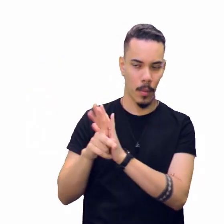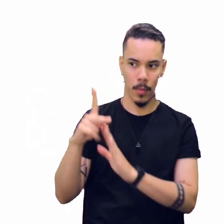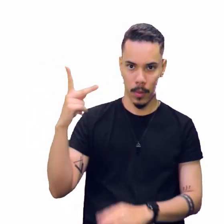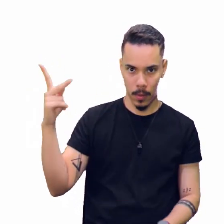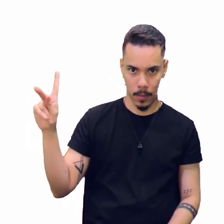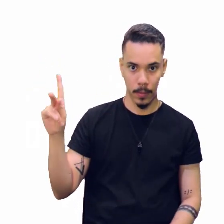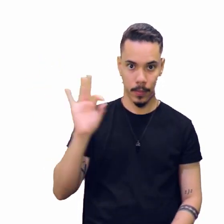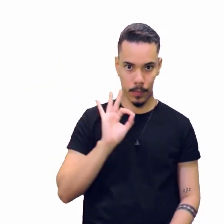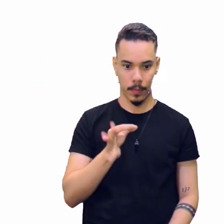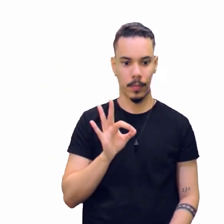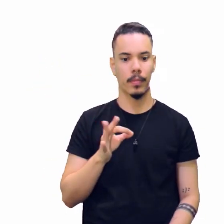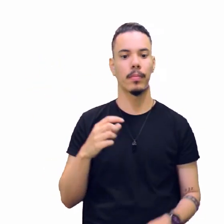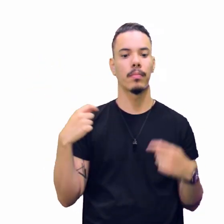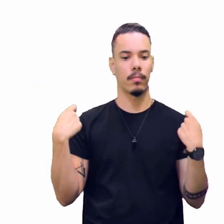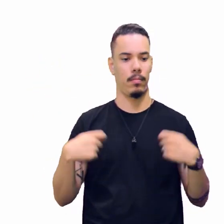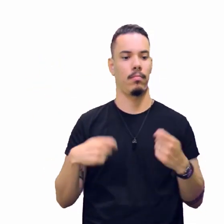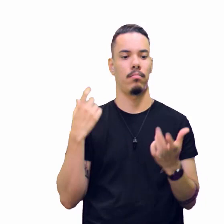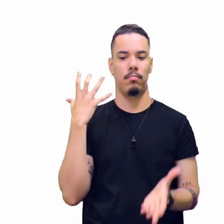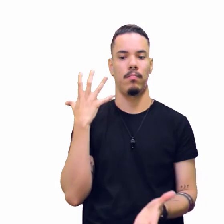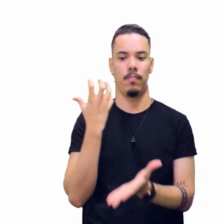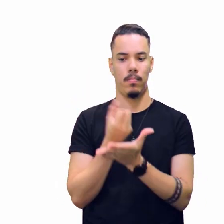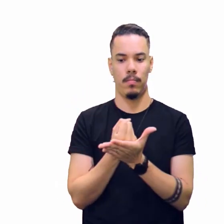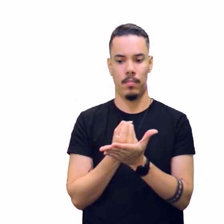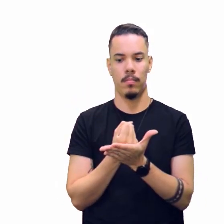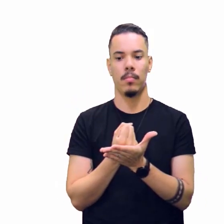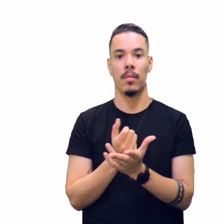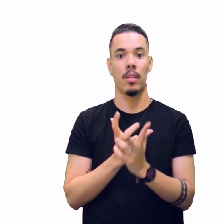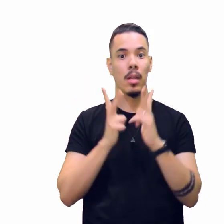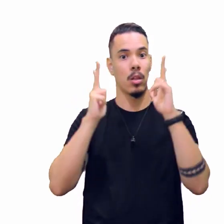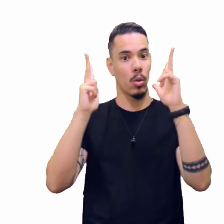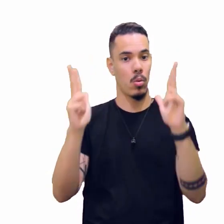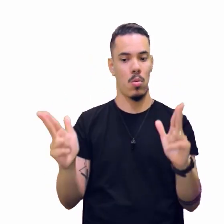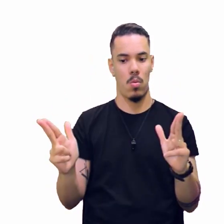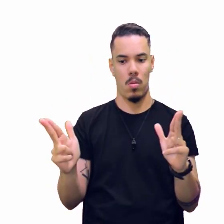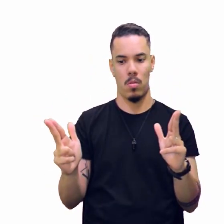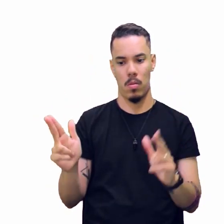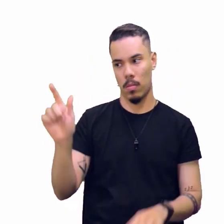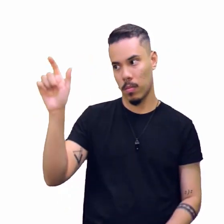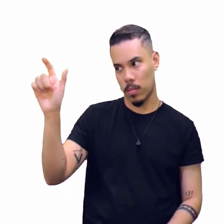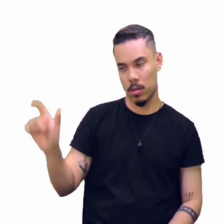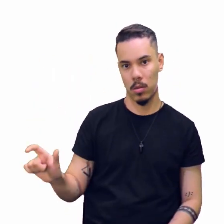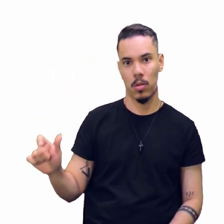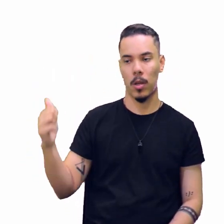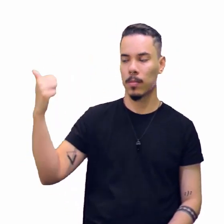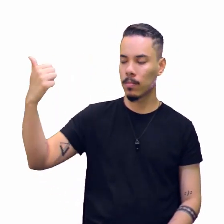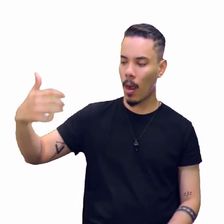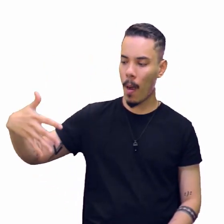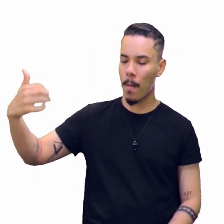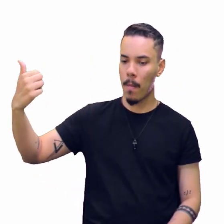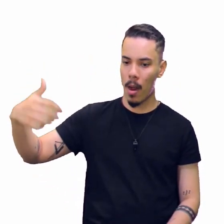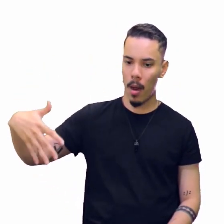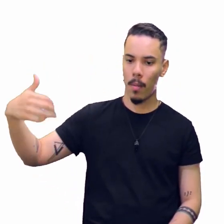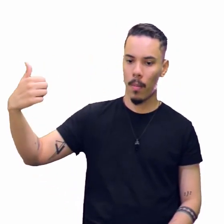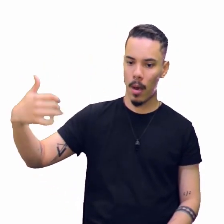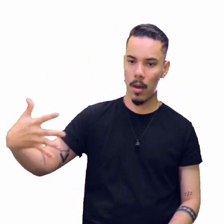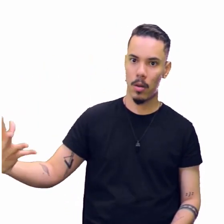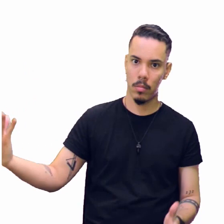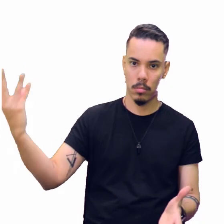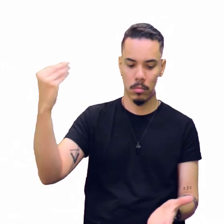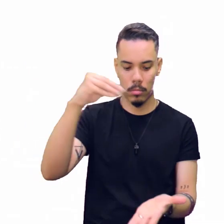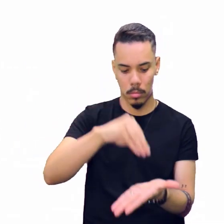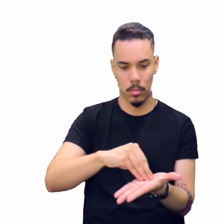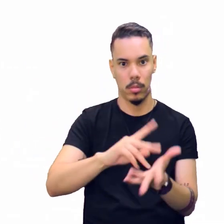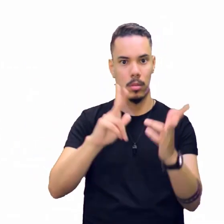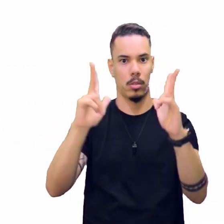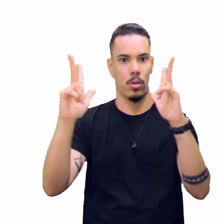está bom? E tem que ser registrada conforme a pessoa for falando. Está certo?